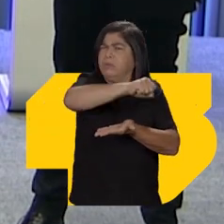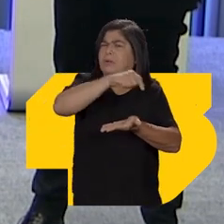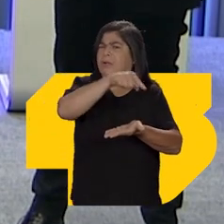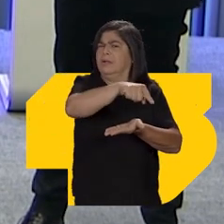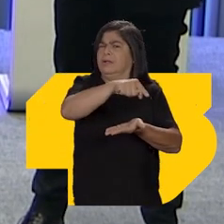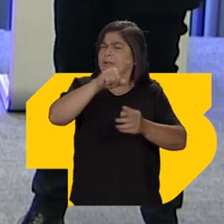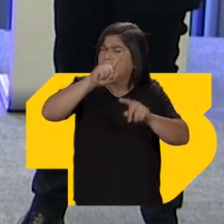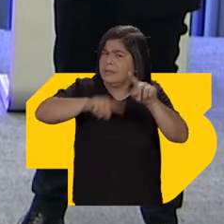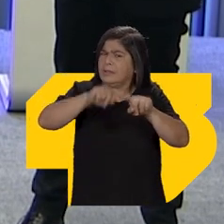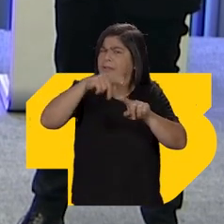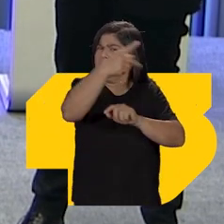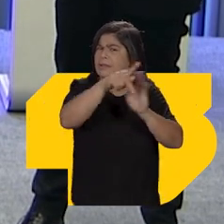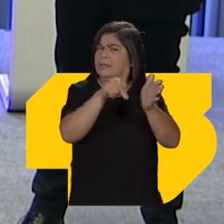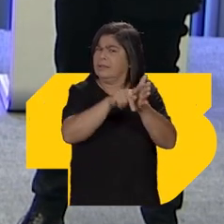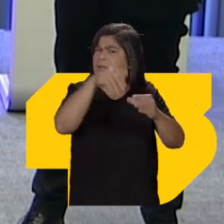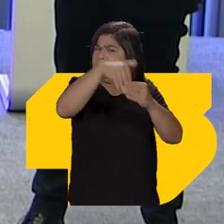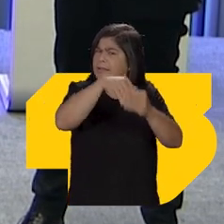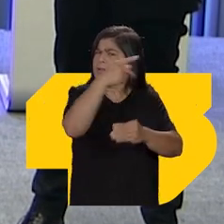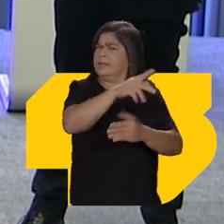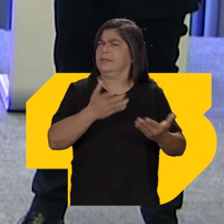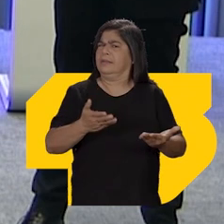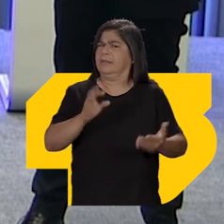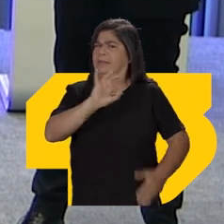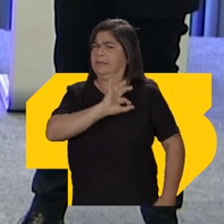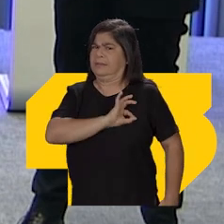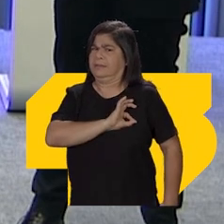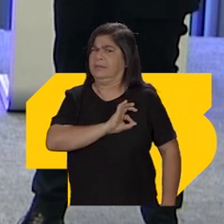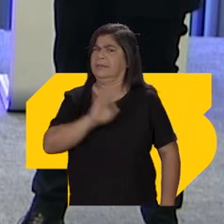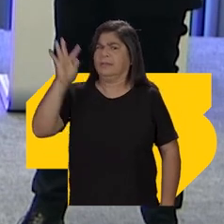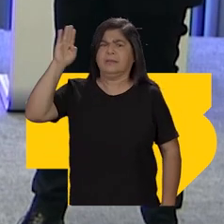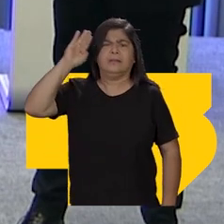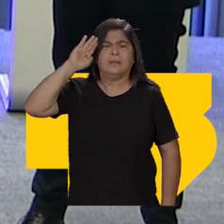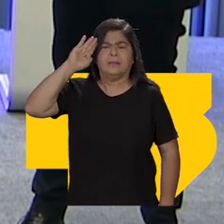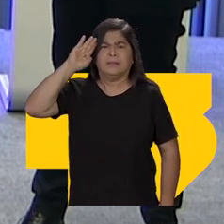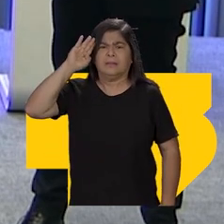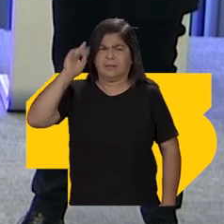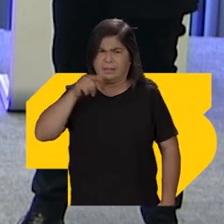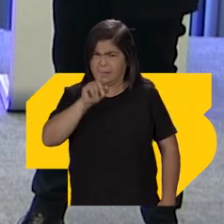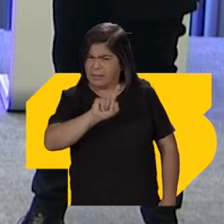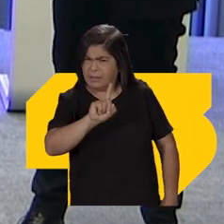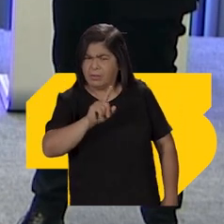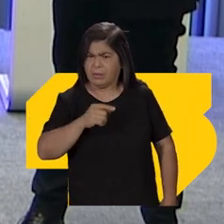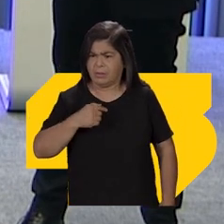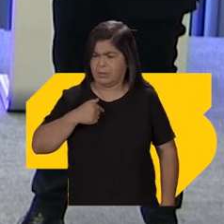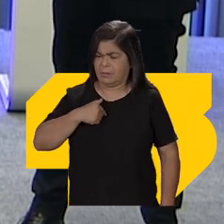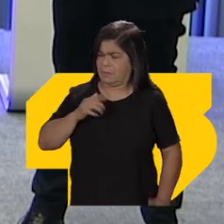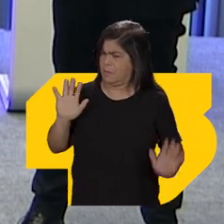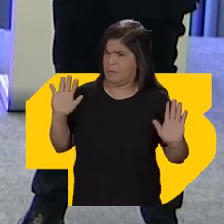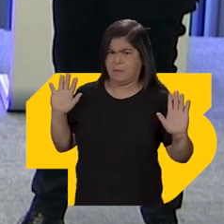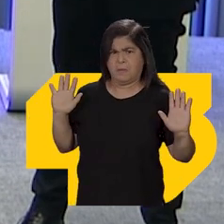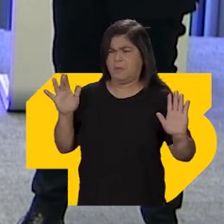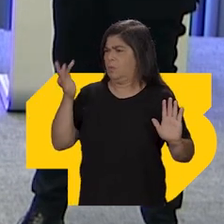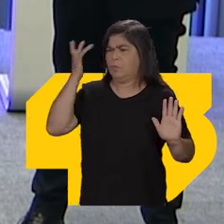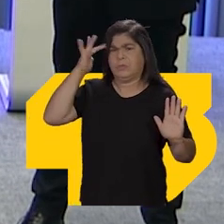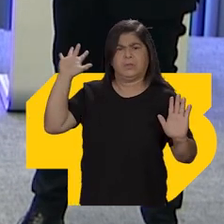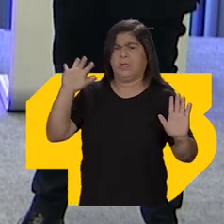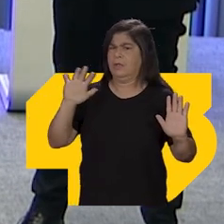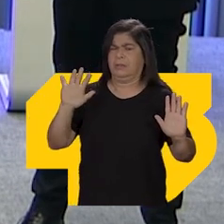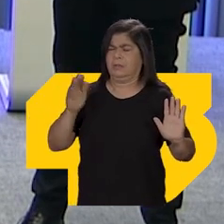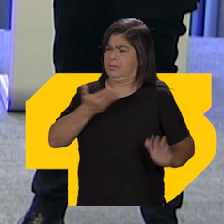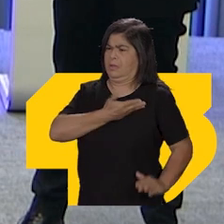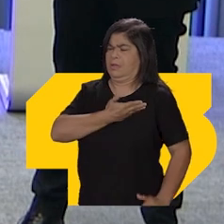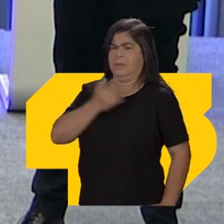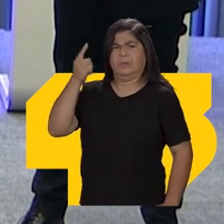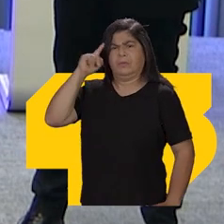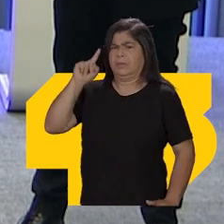com seu material de campanha. Pela polícia militar, foi encaminhado... Não. Tem nem conhecimento